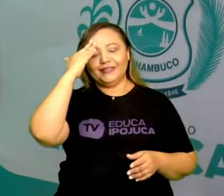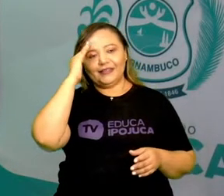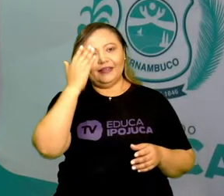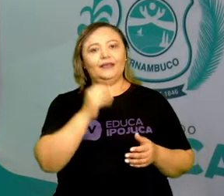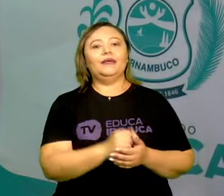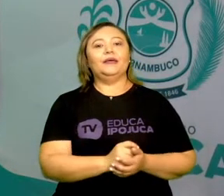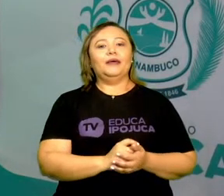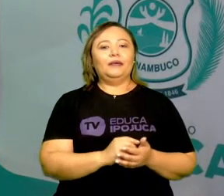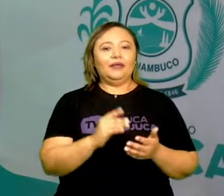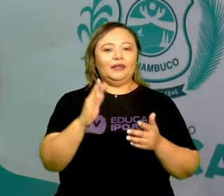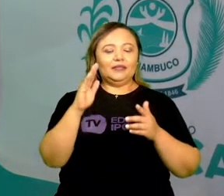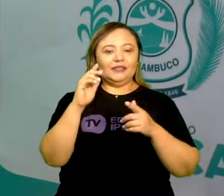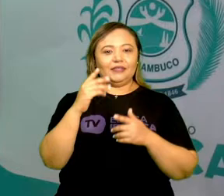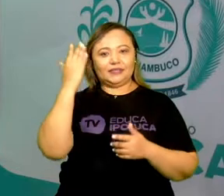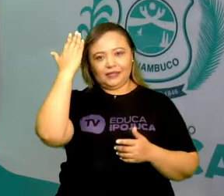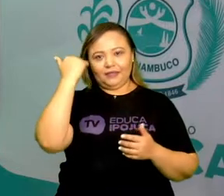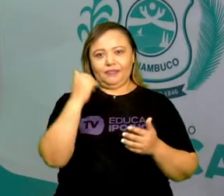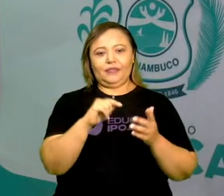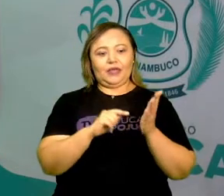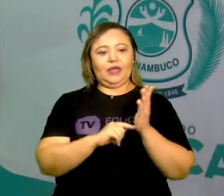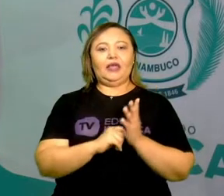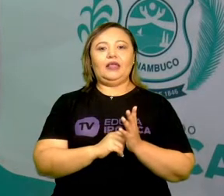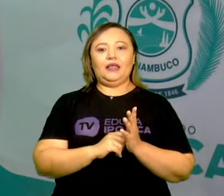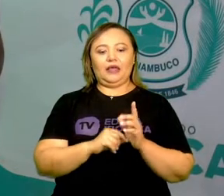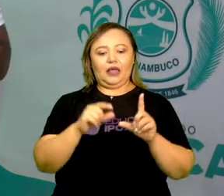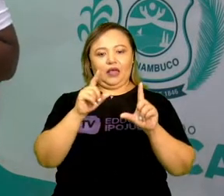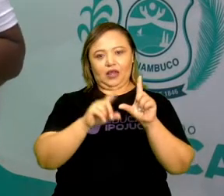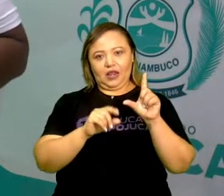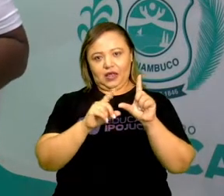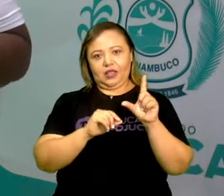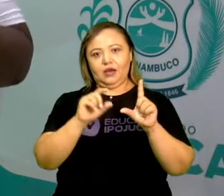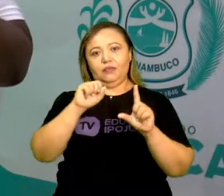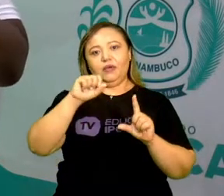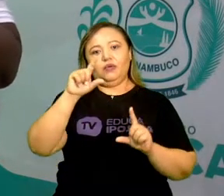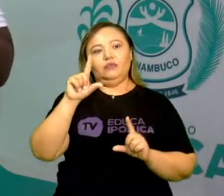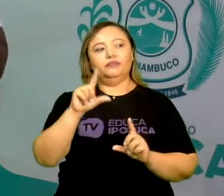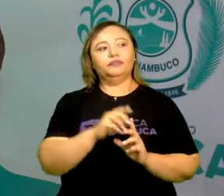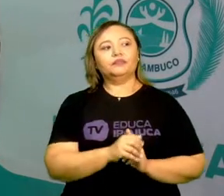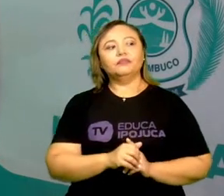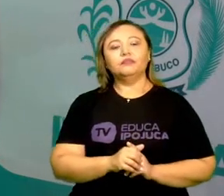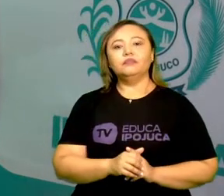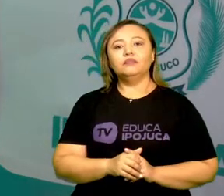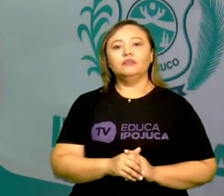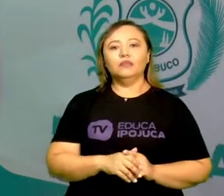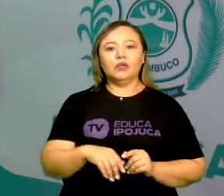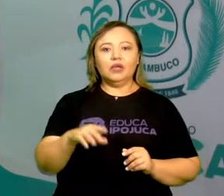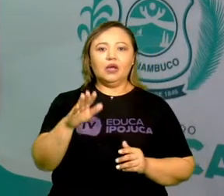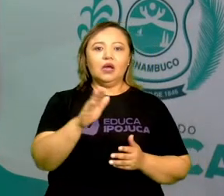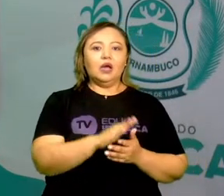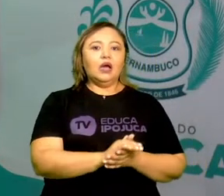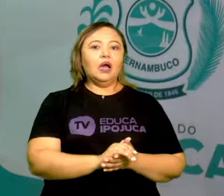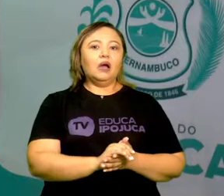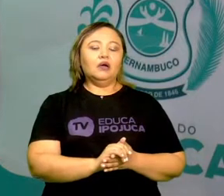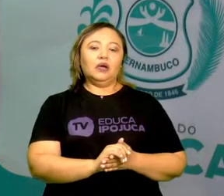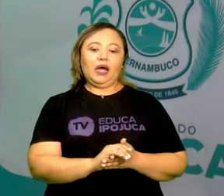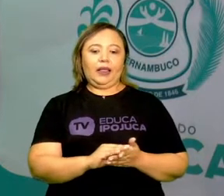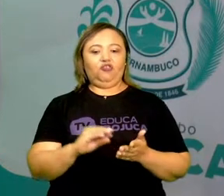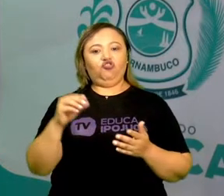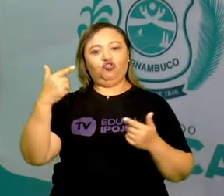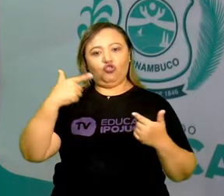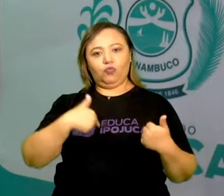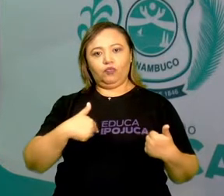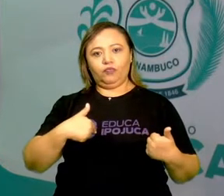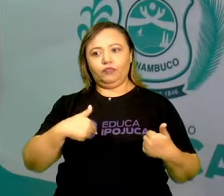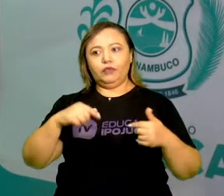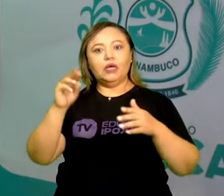um pouquinho sobre este assunto. O emprego das letras maiúsculas